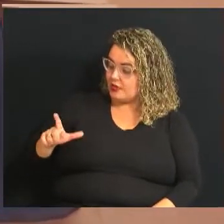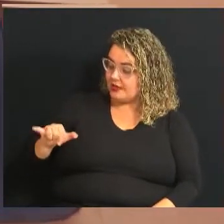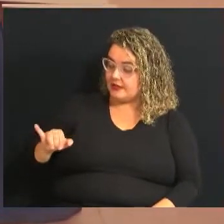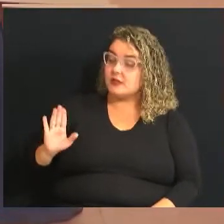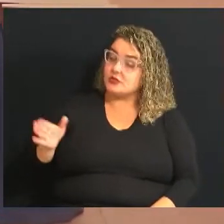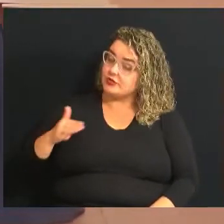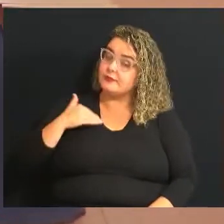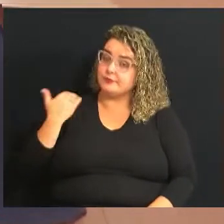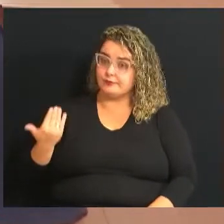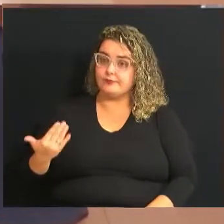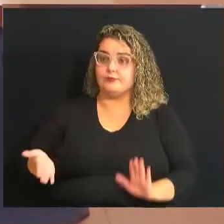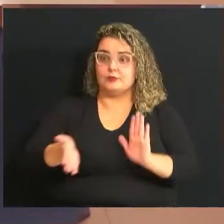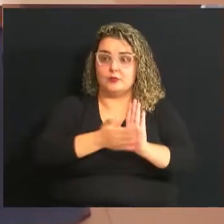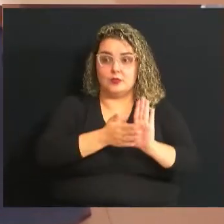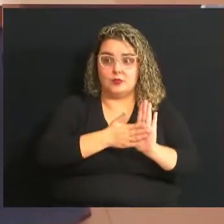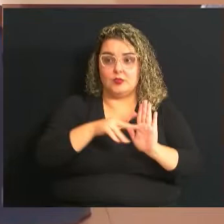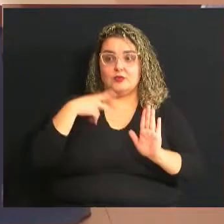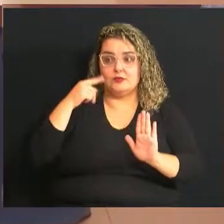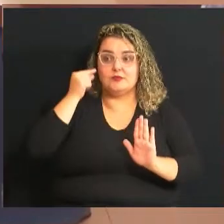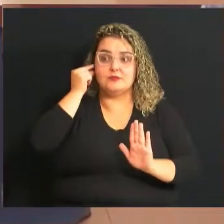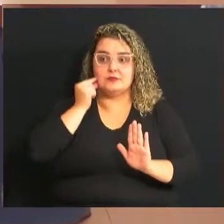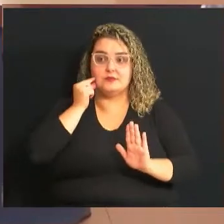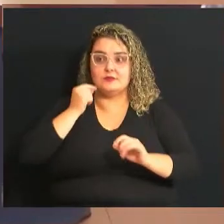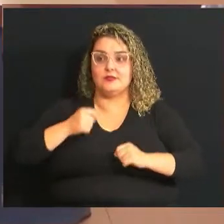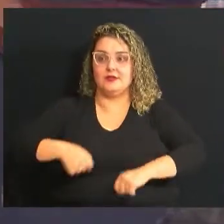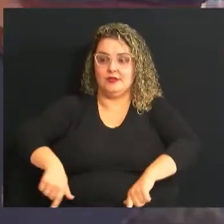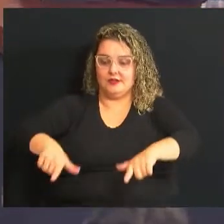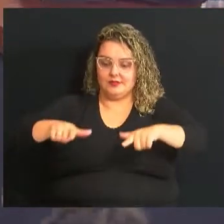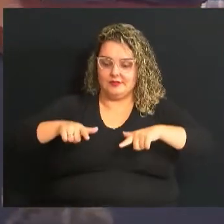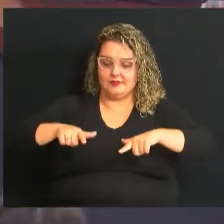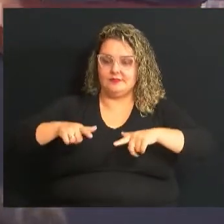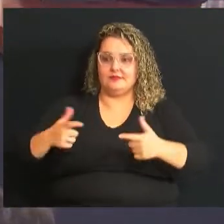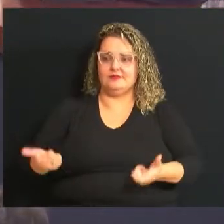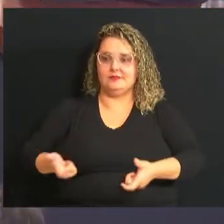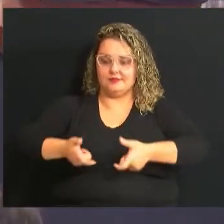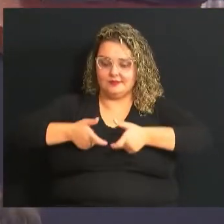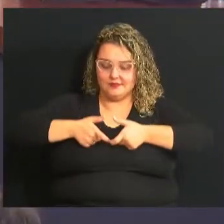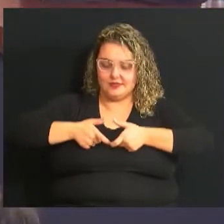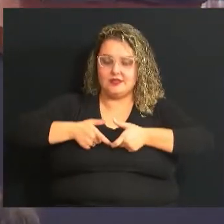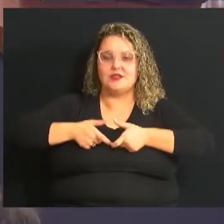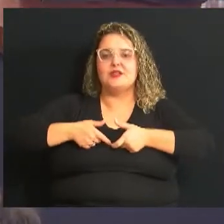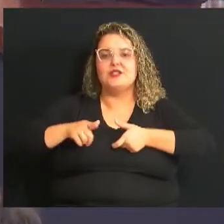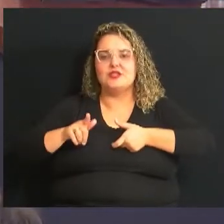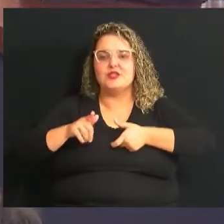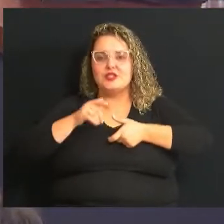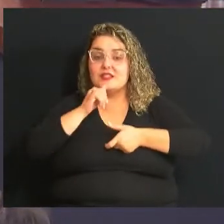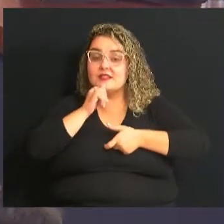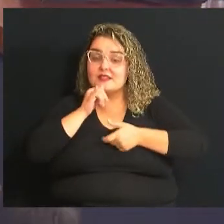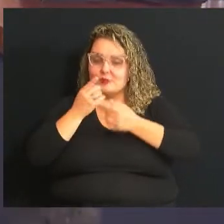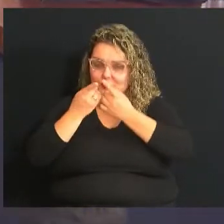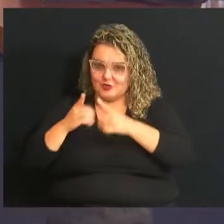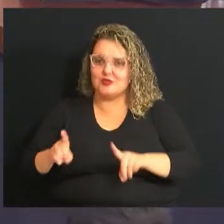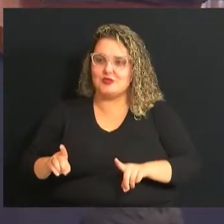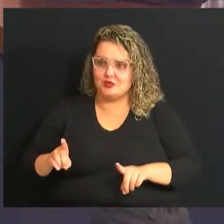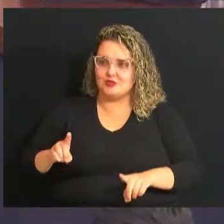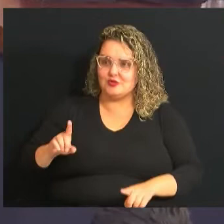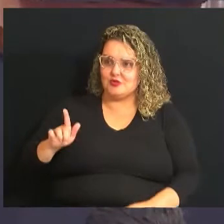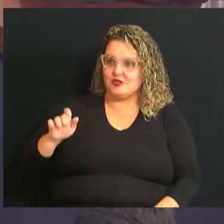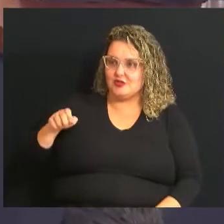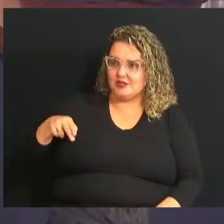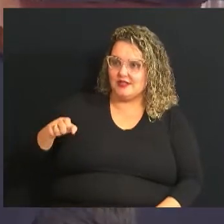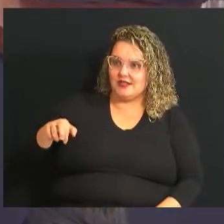em memória, por proposição do vereador Marcelo Silva e a medalha Exemplo Digno, General Nelson Santini